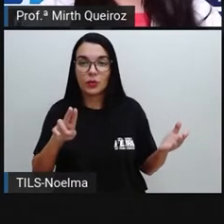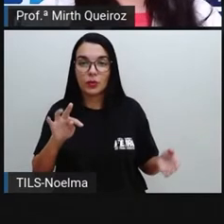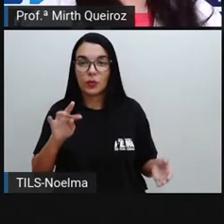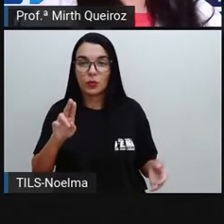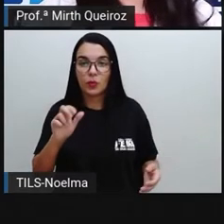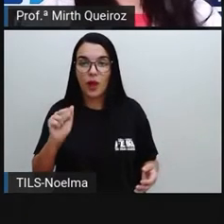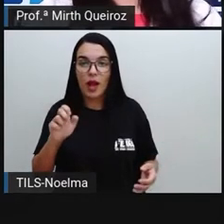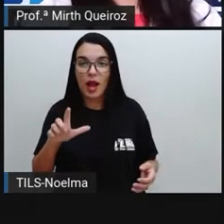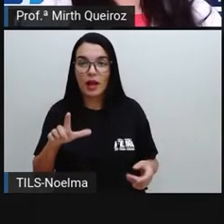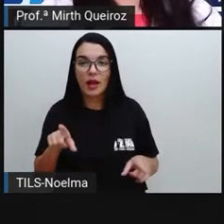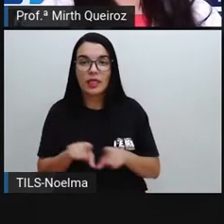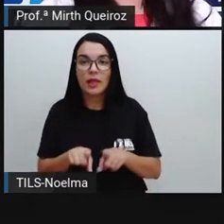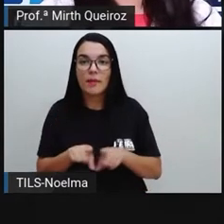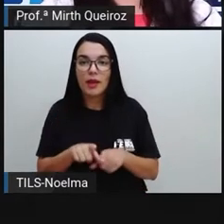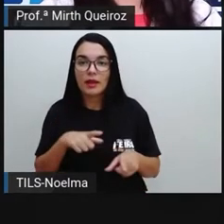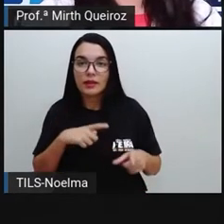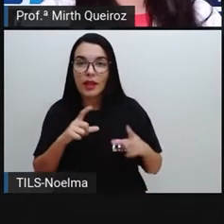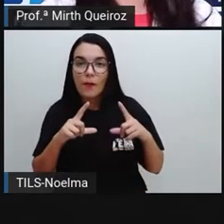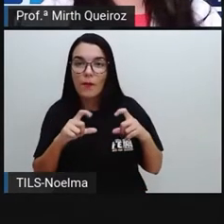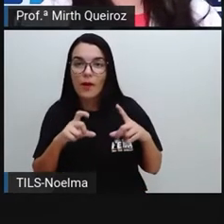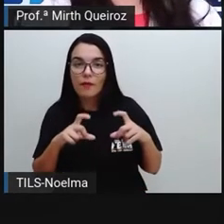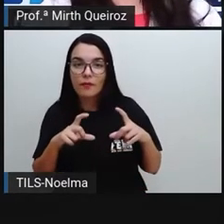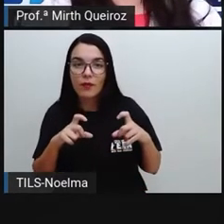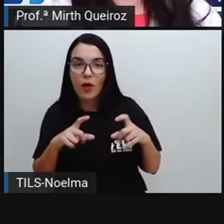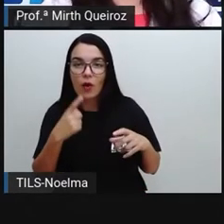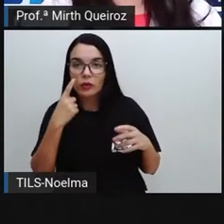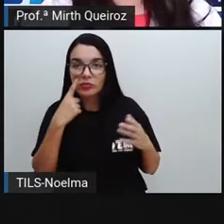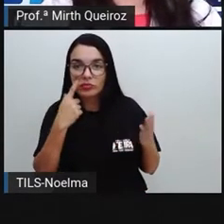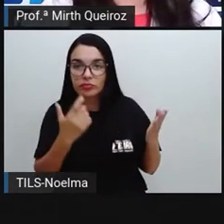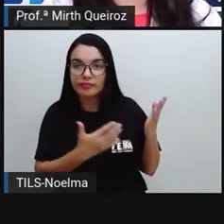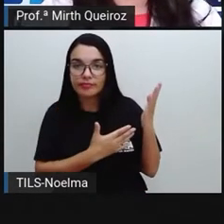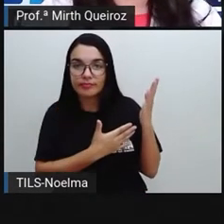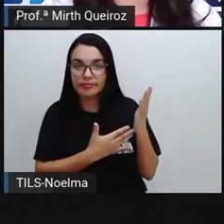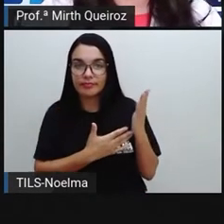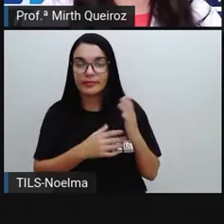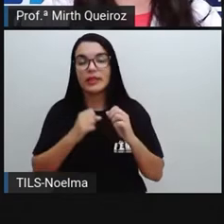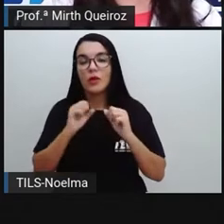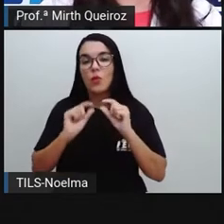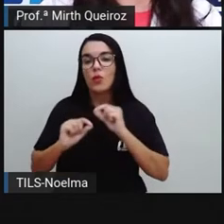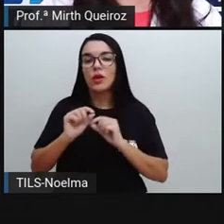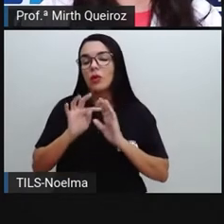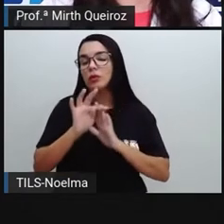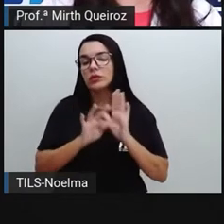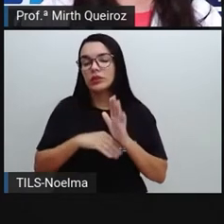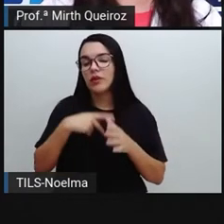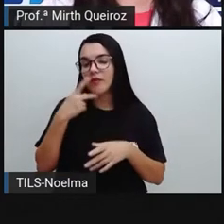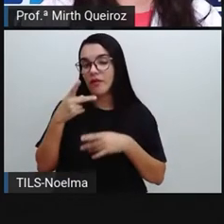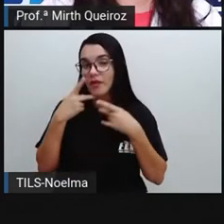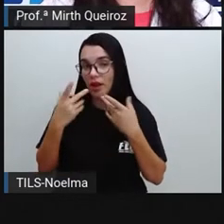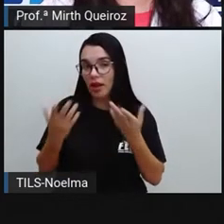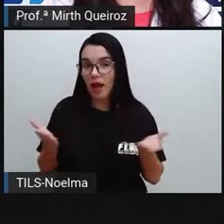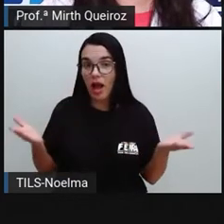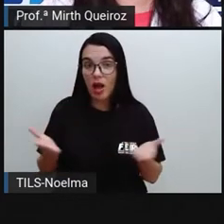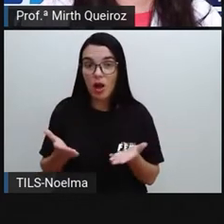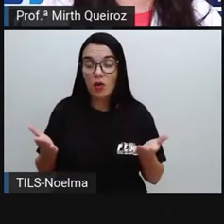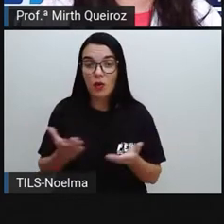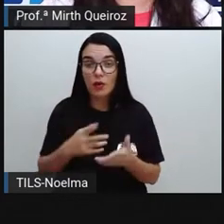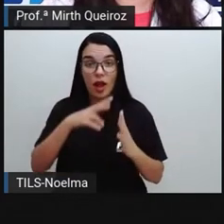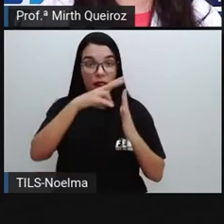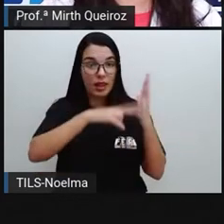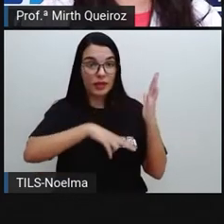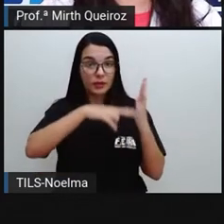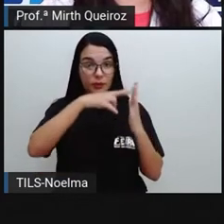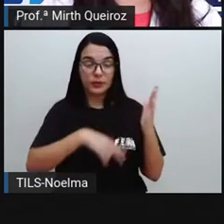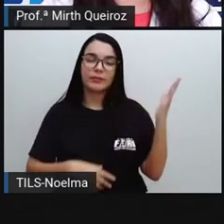consegue, né? Compreender mais ou menos aí o que o texto vai falar. E agora a gente vai para a leitura desse